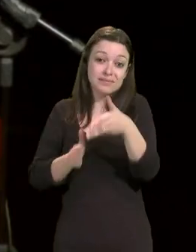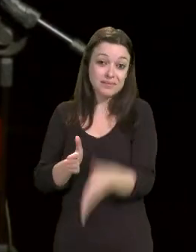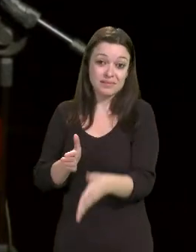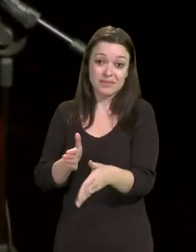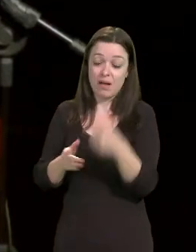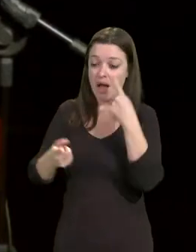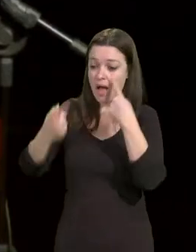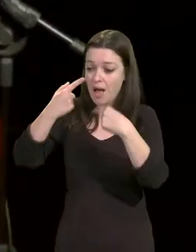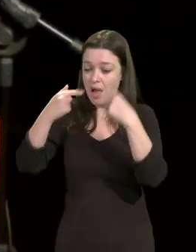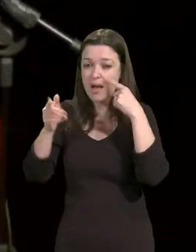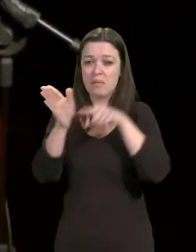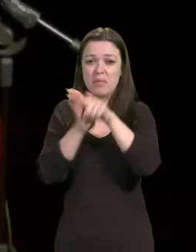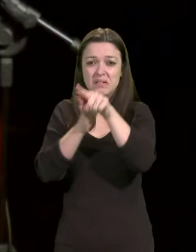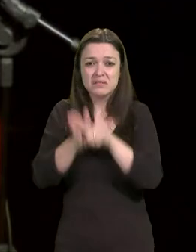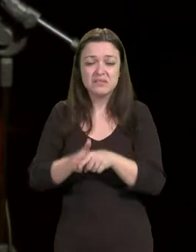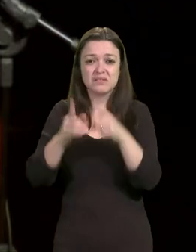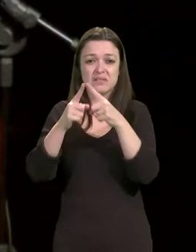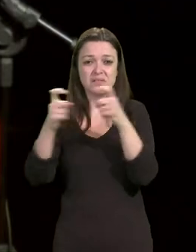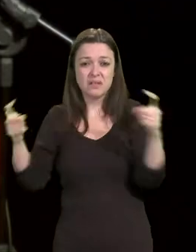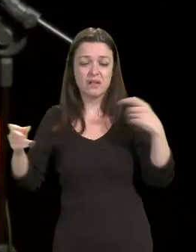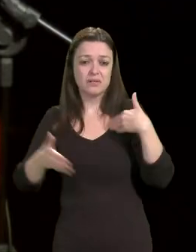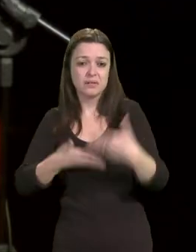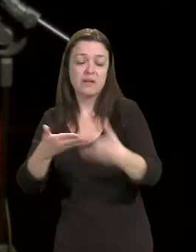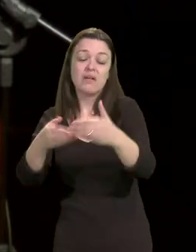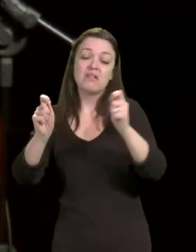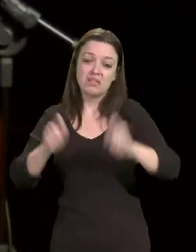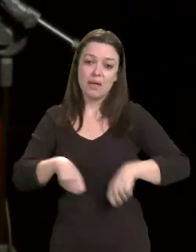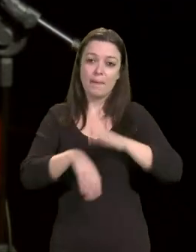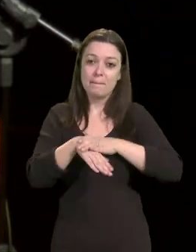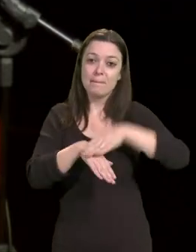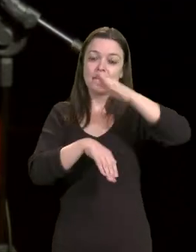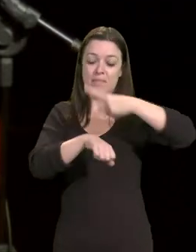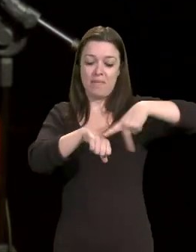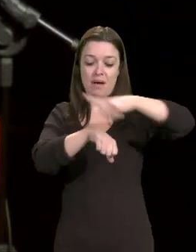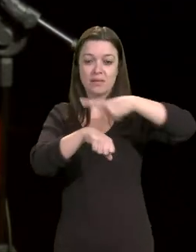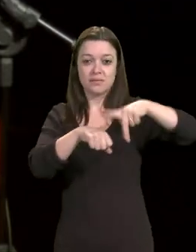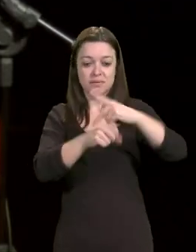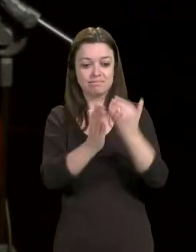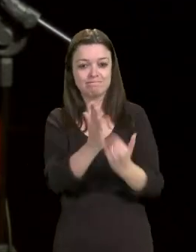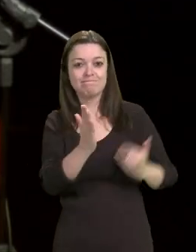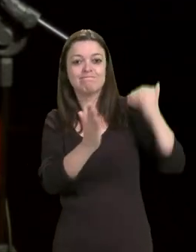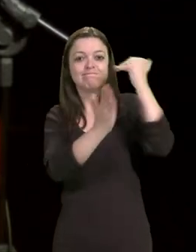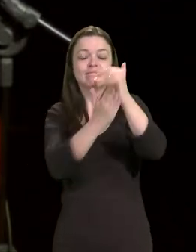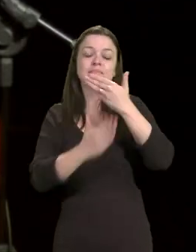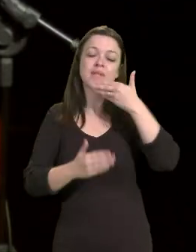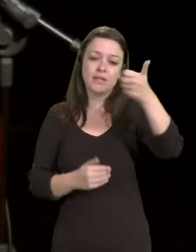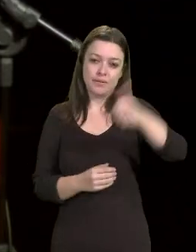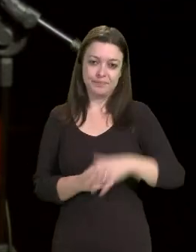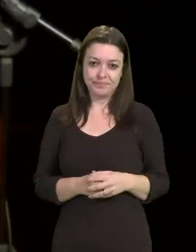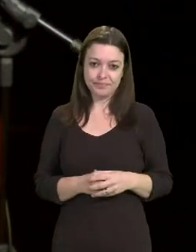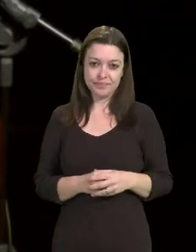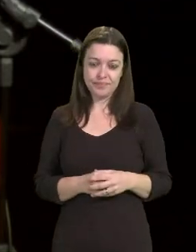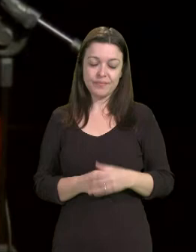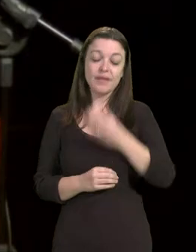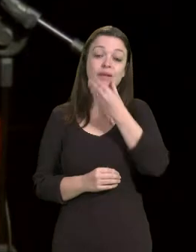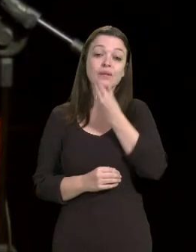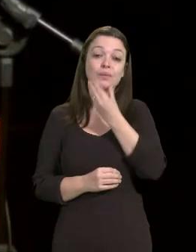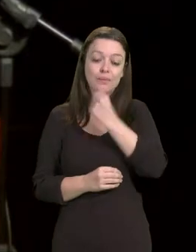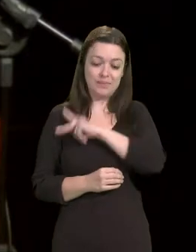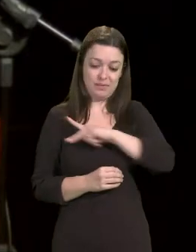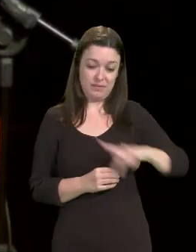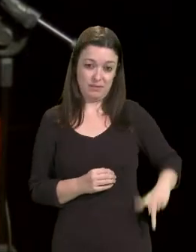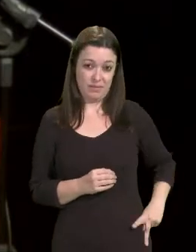fomentam o avanço tecnológico e o crescimento do país. Senhor presidente, diante